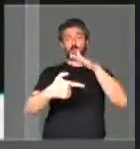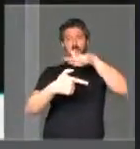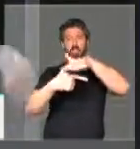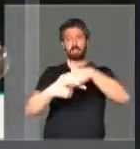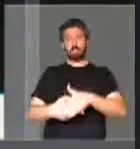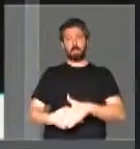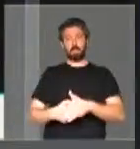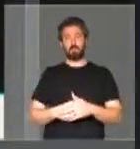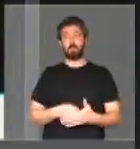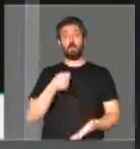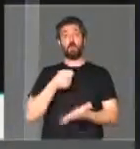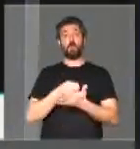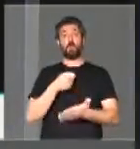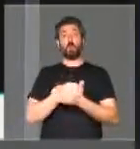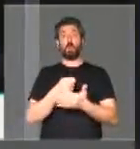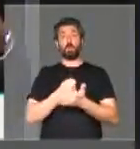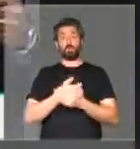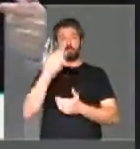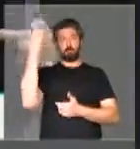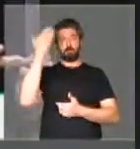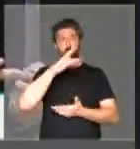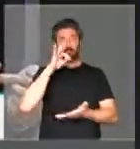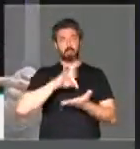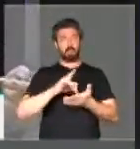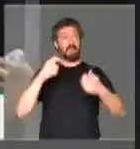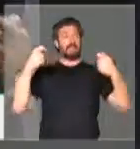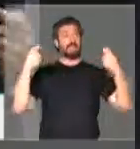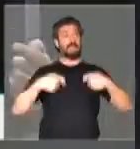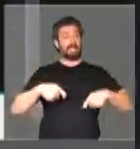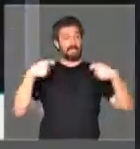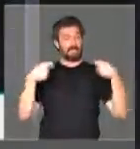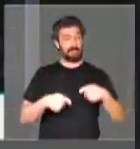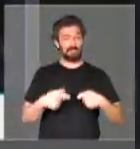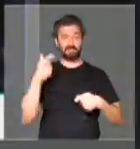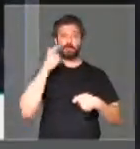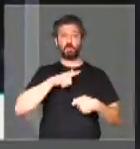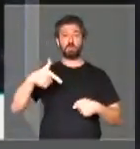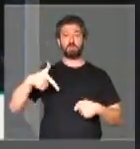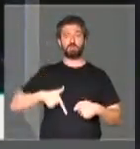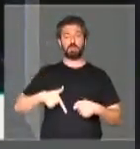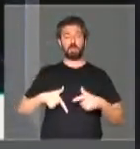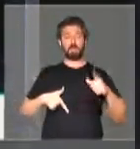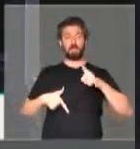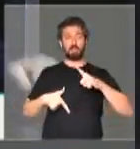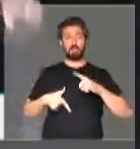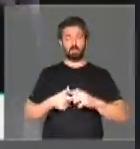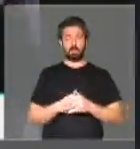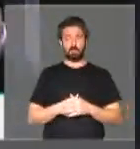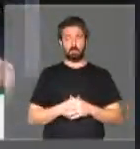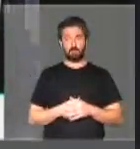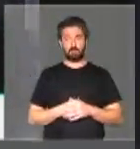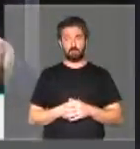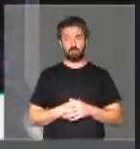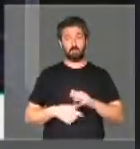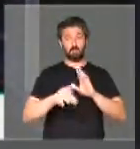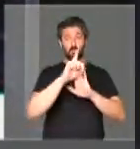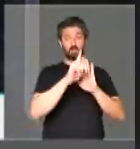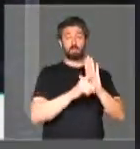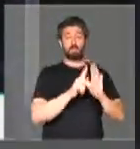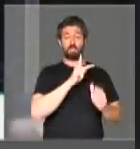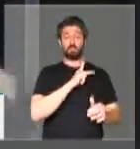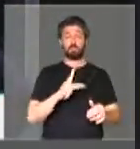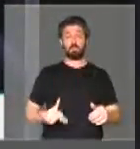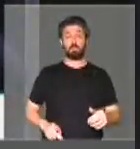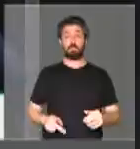que exige a demonstração da efetiva necessidade para a posse da arma. E o decreto do